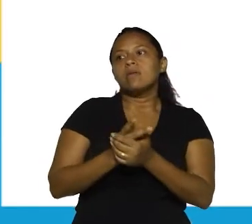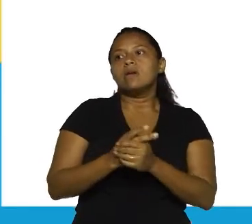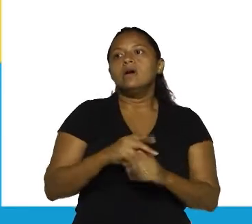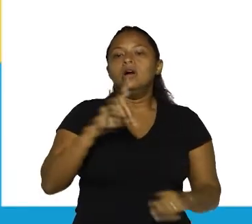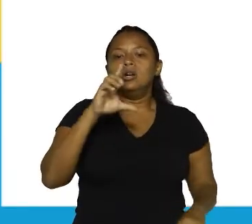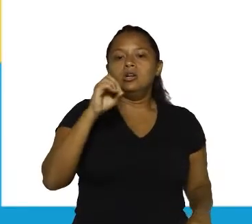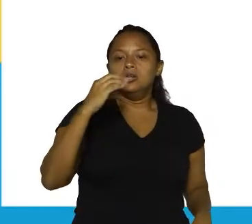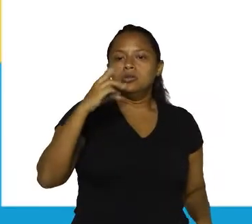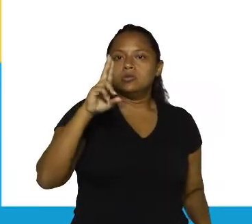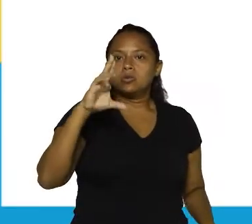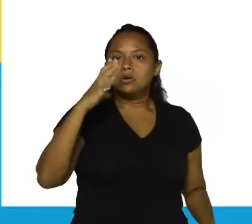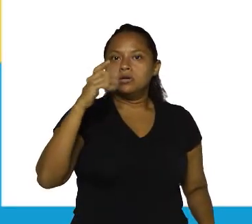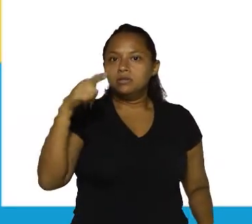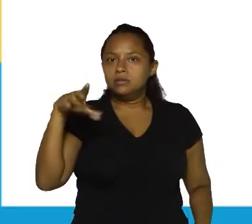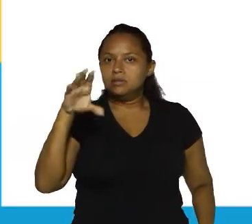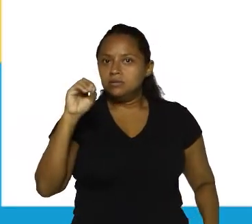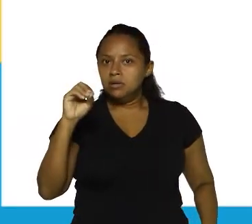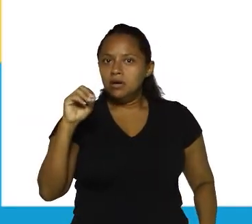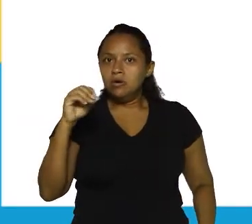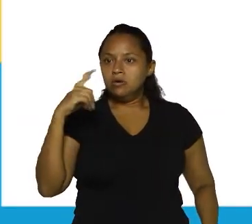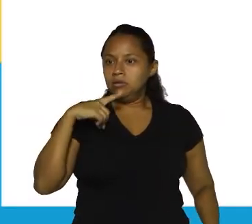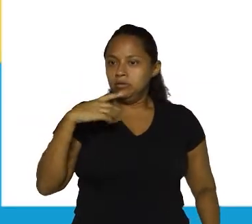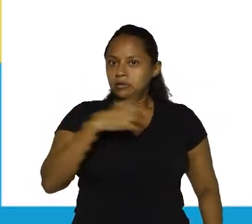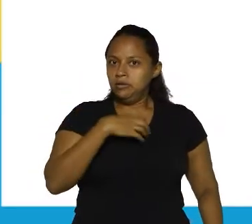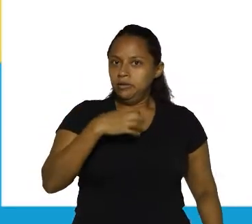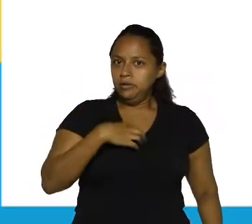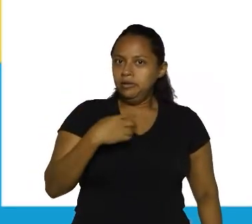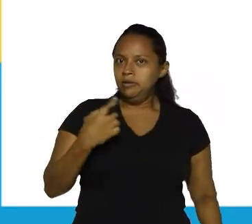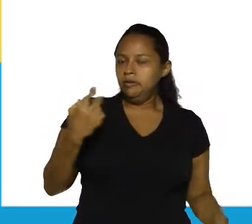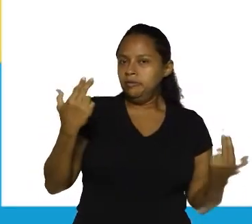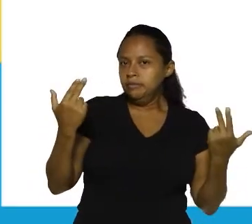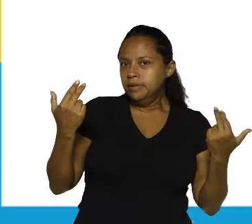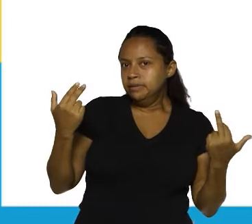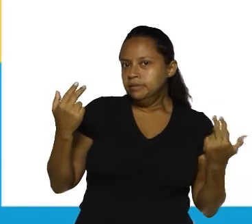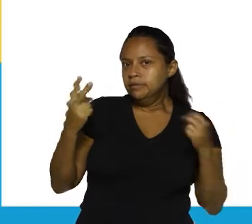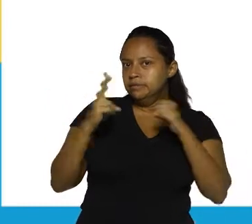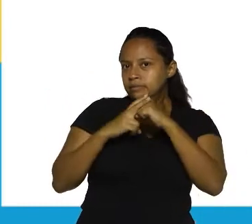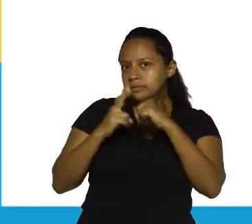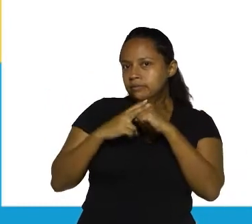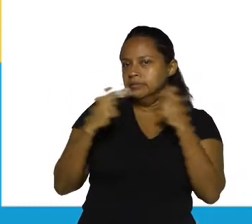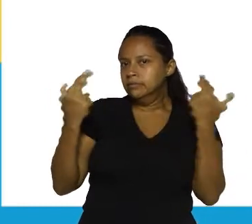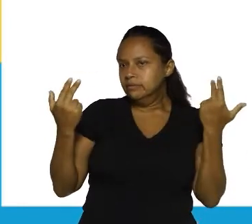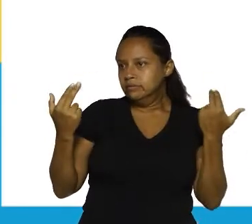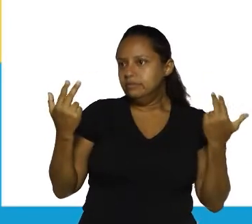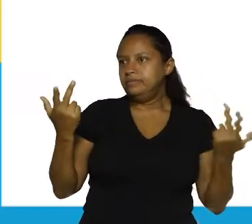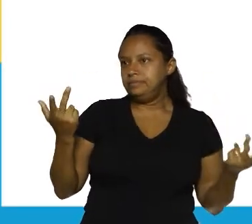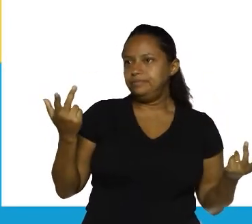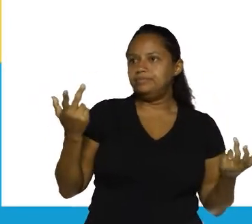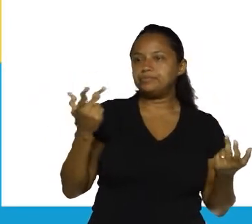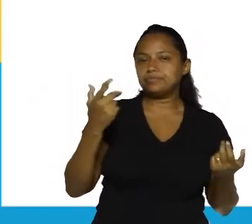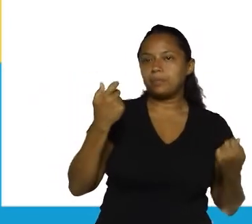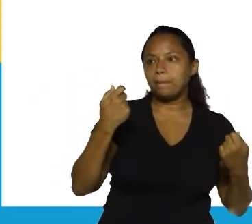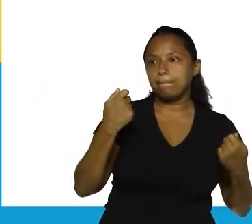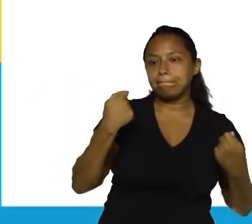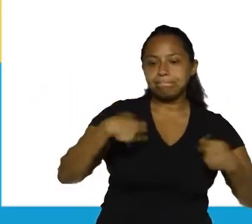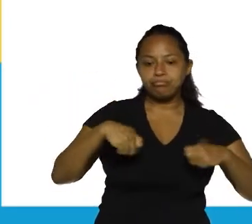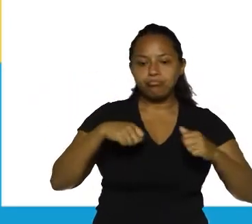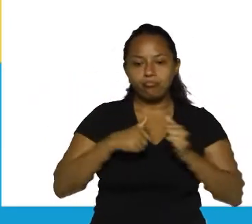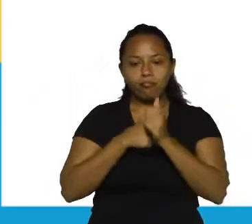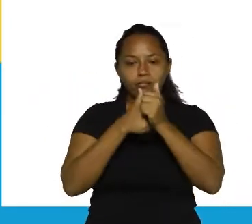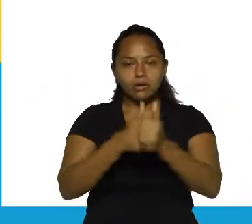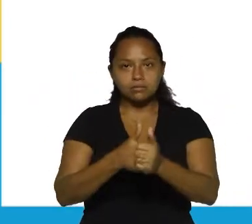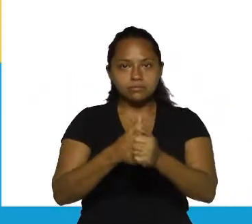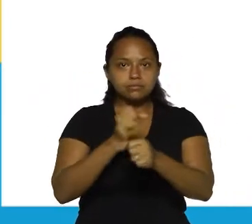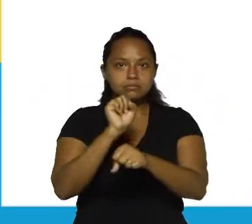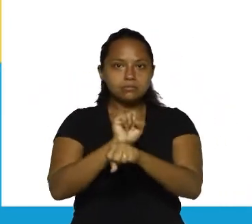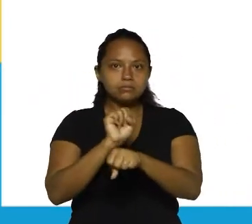equivale a uma coisa só. Equivale a como se fosse um verbo só. Ela é formada pelo verbo auxiliar, seguido